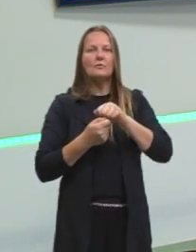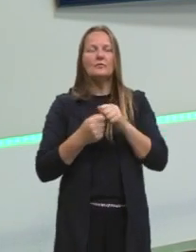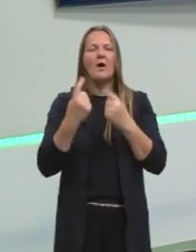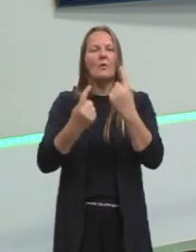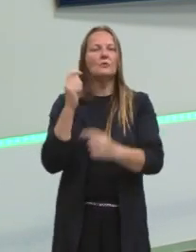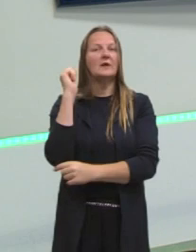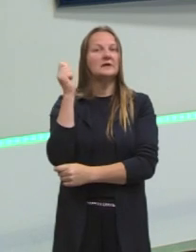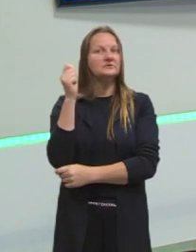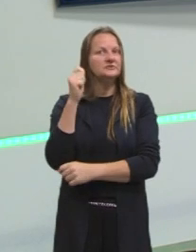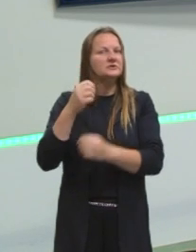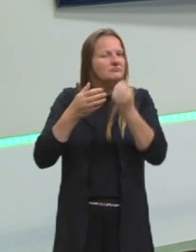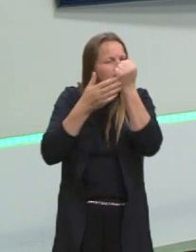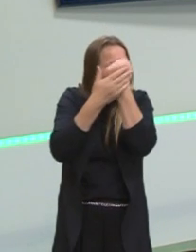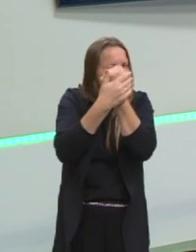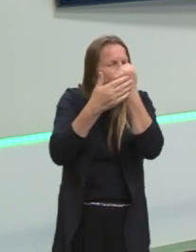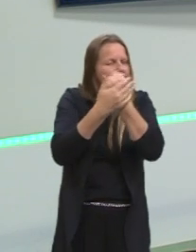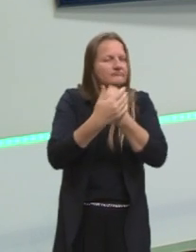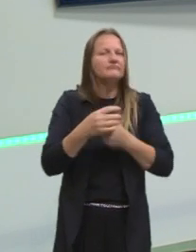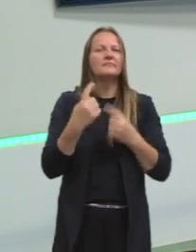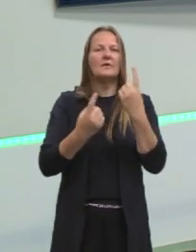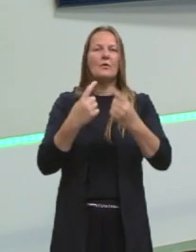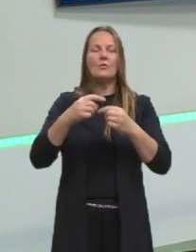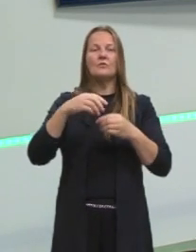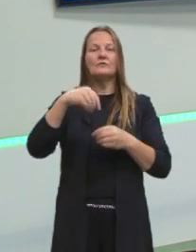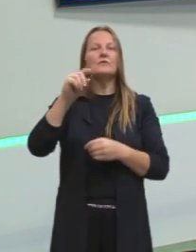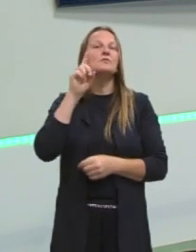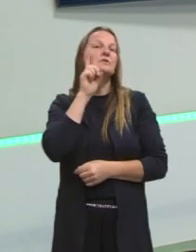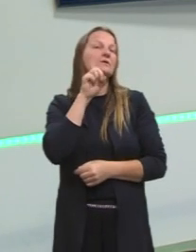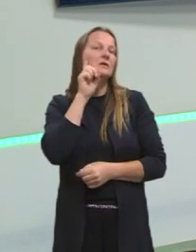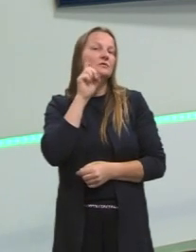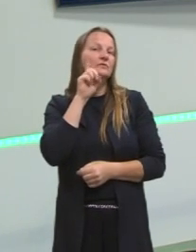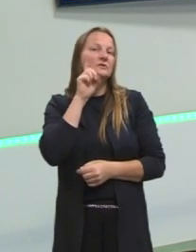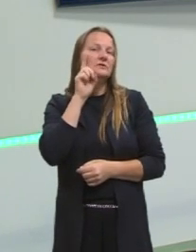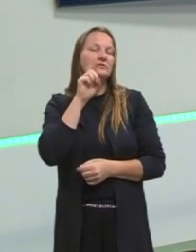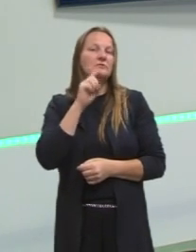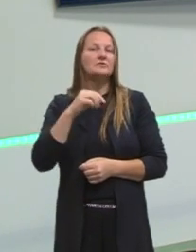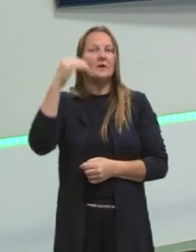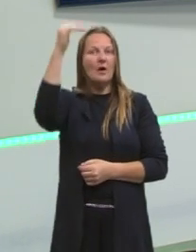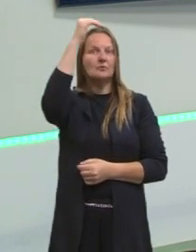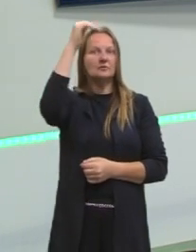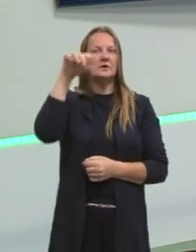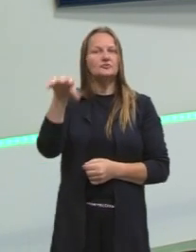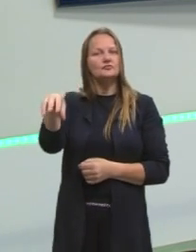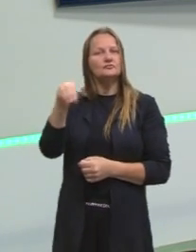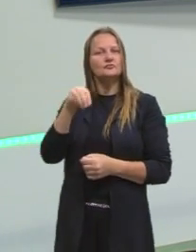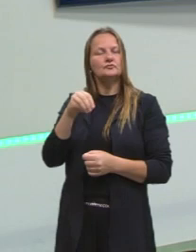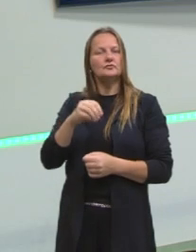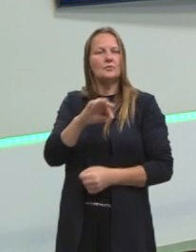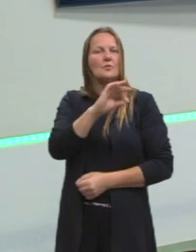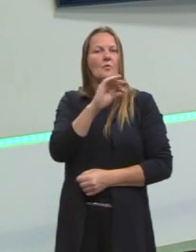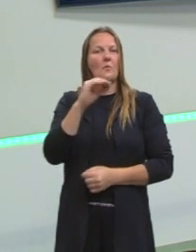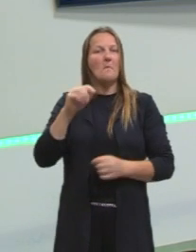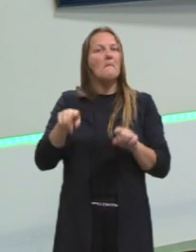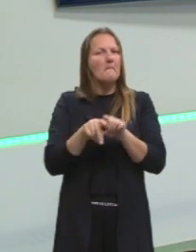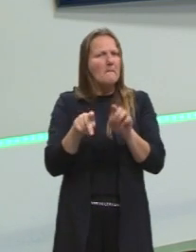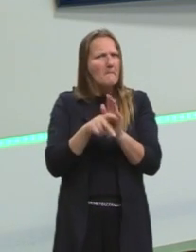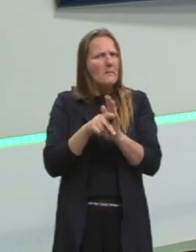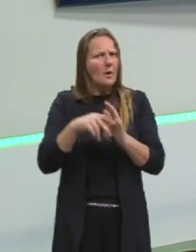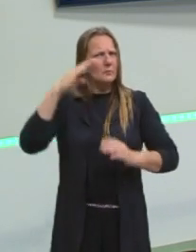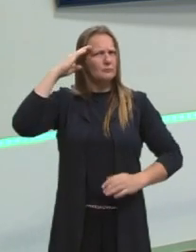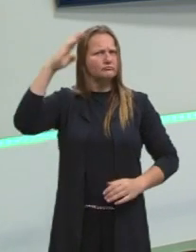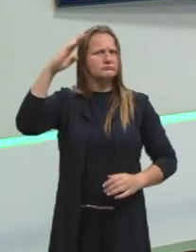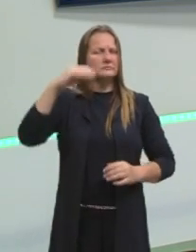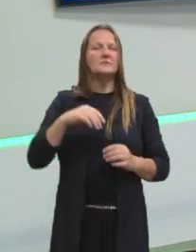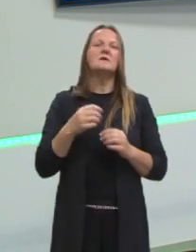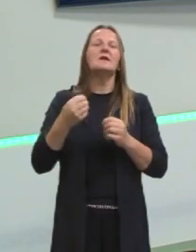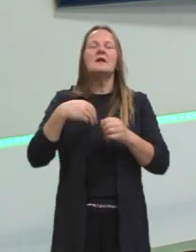Argentina. Alguns foram, inclusive, levados para os Estados Unidos, pelas autoridades, pelo exército, para aproveitar alguns